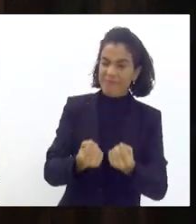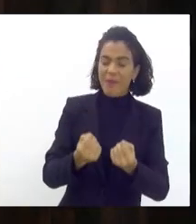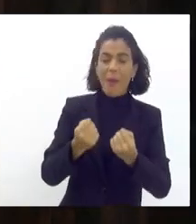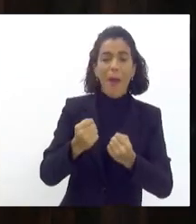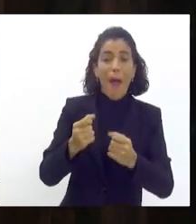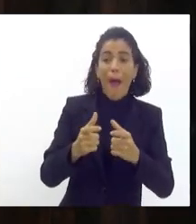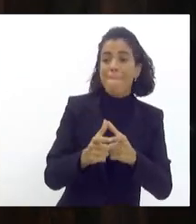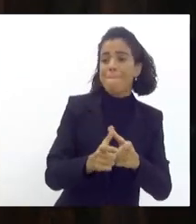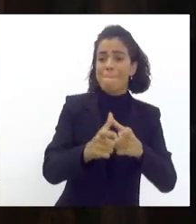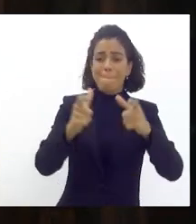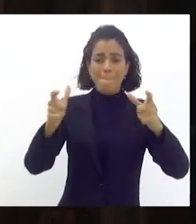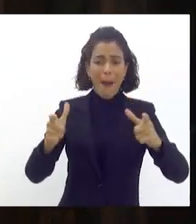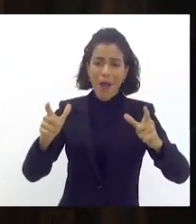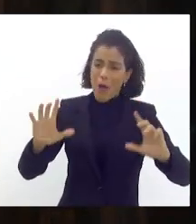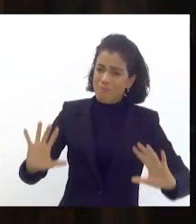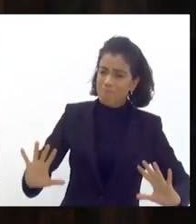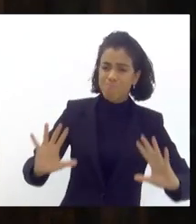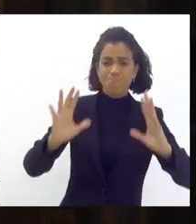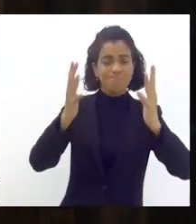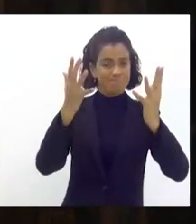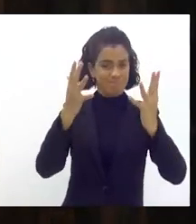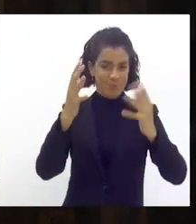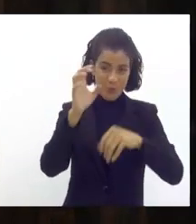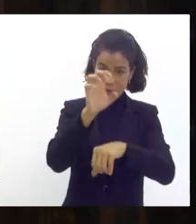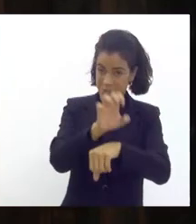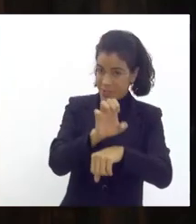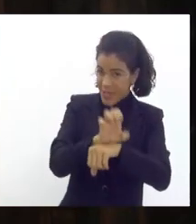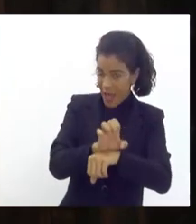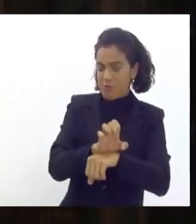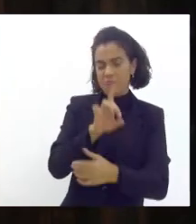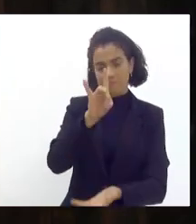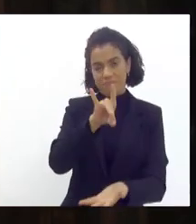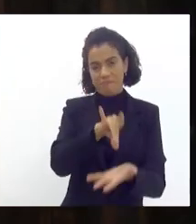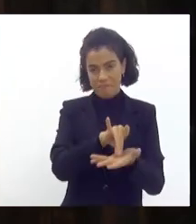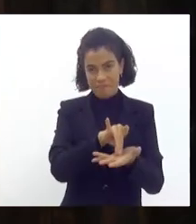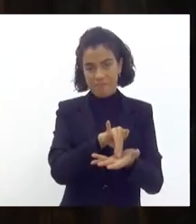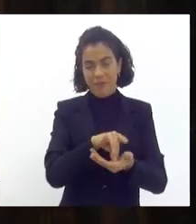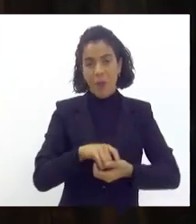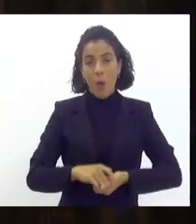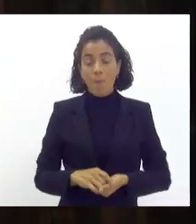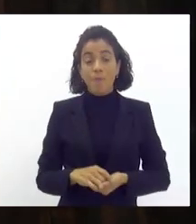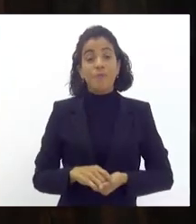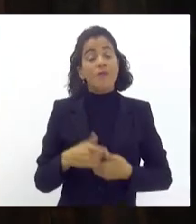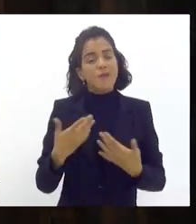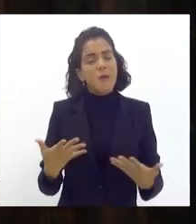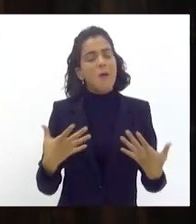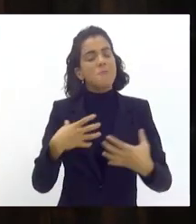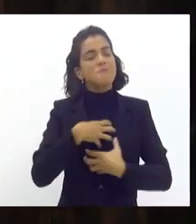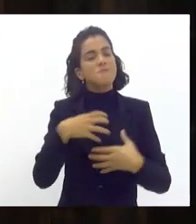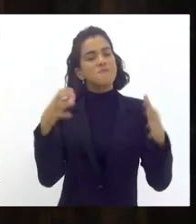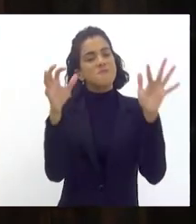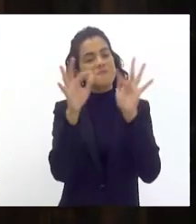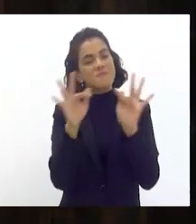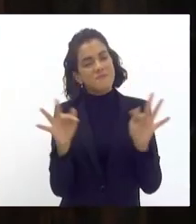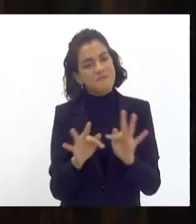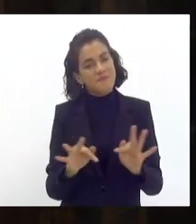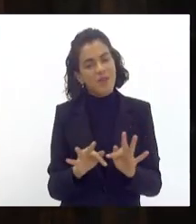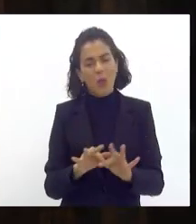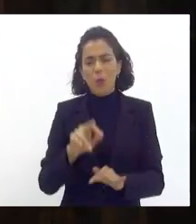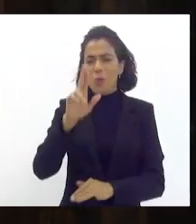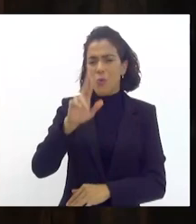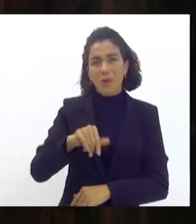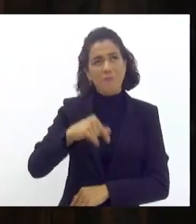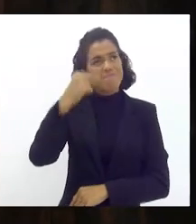manifestação cultural do Estado. Não é da cidade, é do Estado, de fato. Então, com essa felicidade, eu jamais poderia